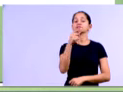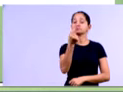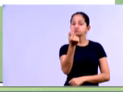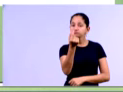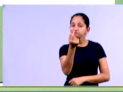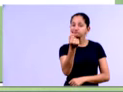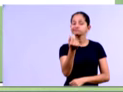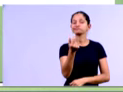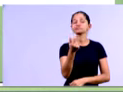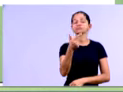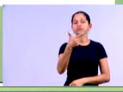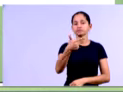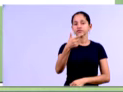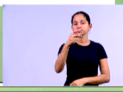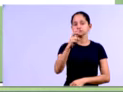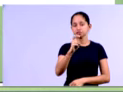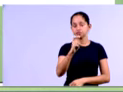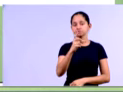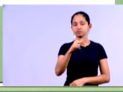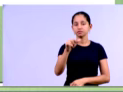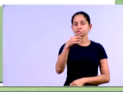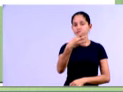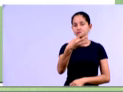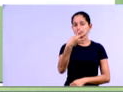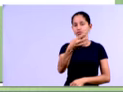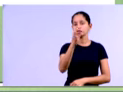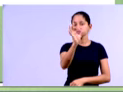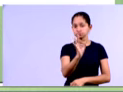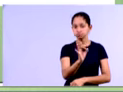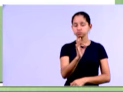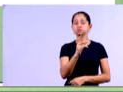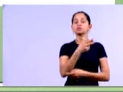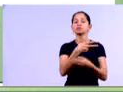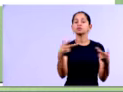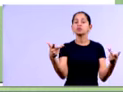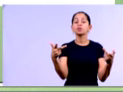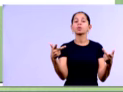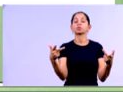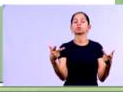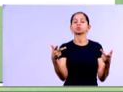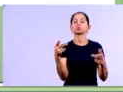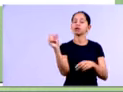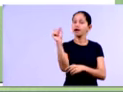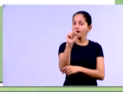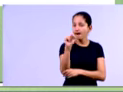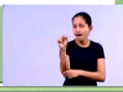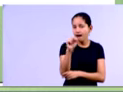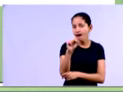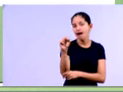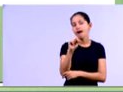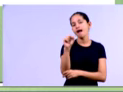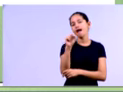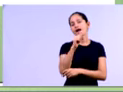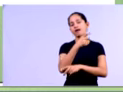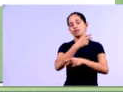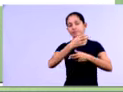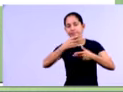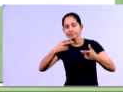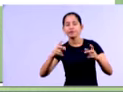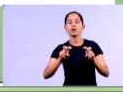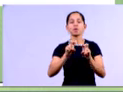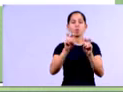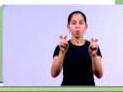25,44% no imobilizado, né, que são aí veículos, né, são aí